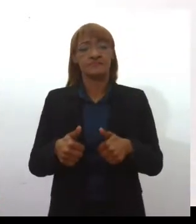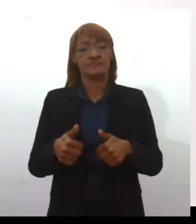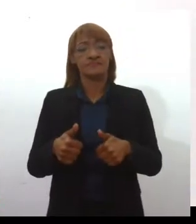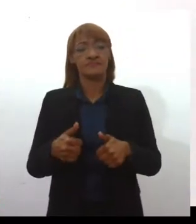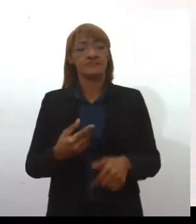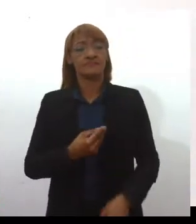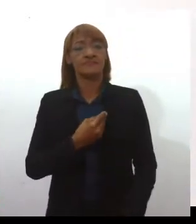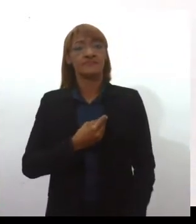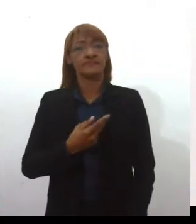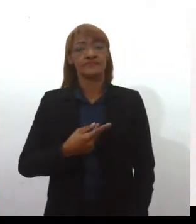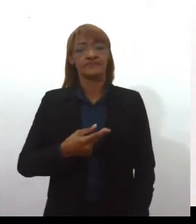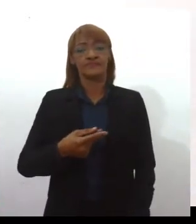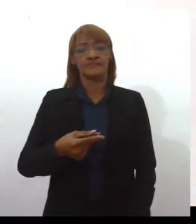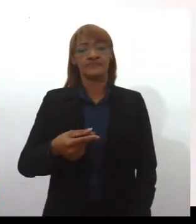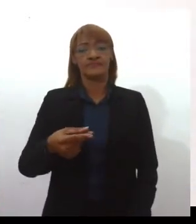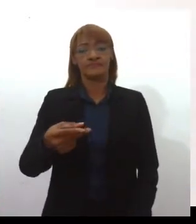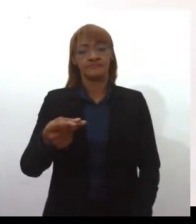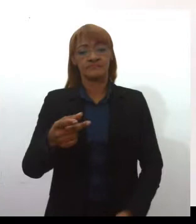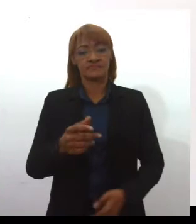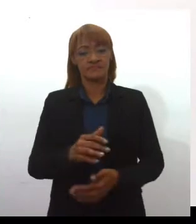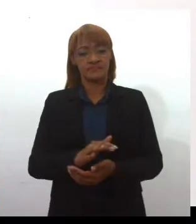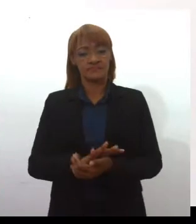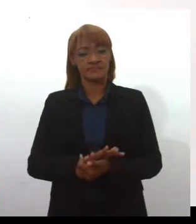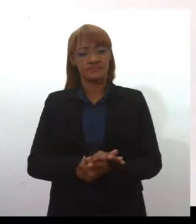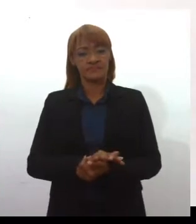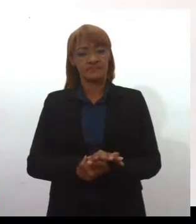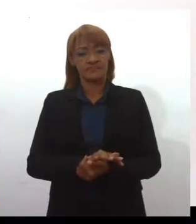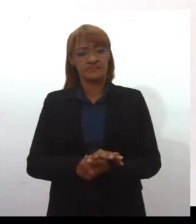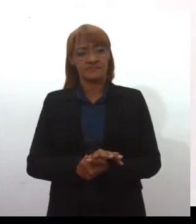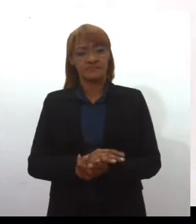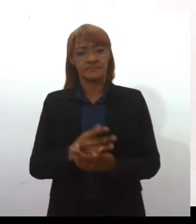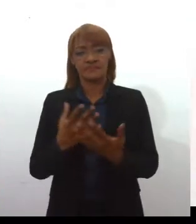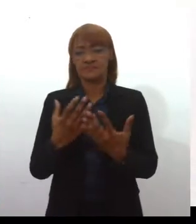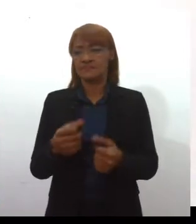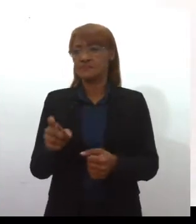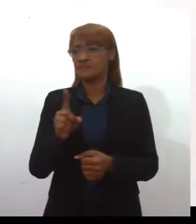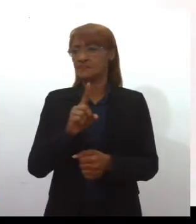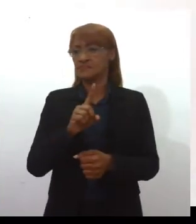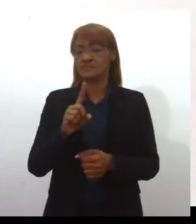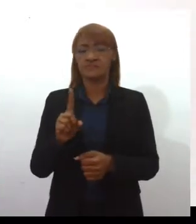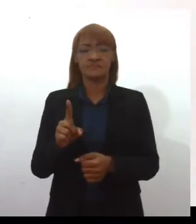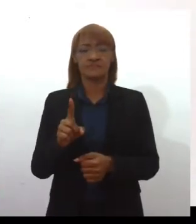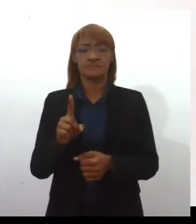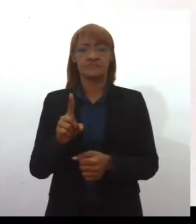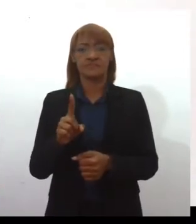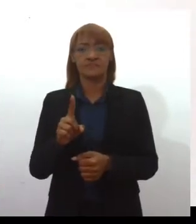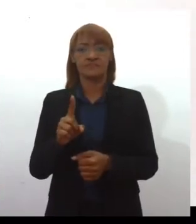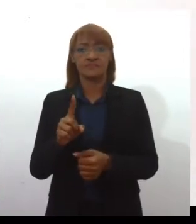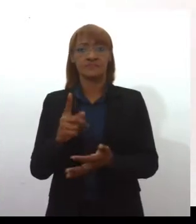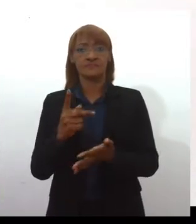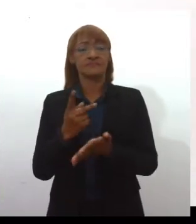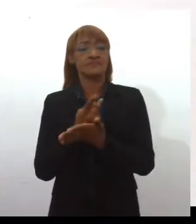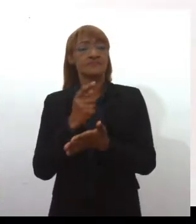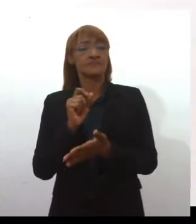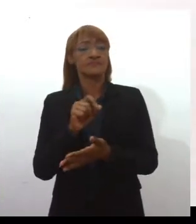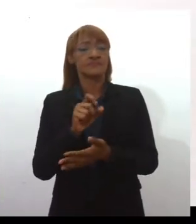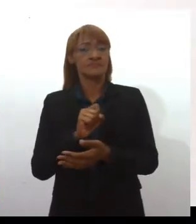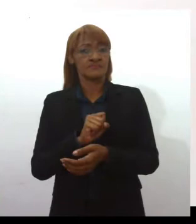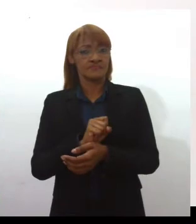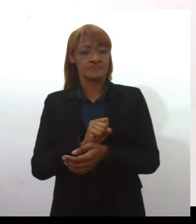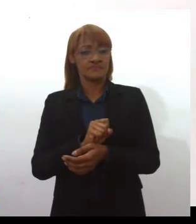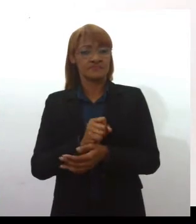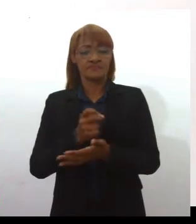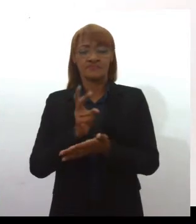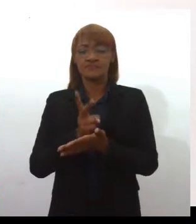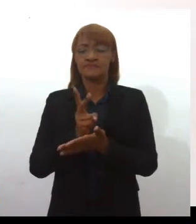seja, ela não aceitava os contextos impostos, né? Ela sempre achava por meio